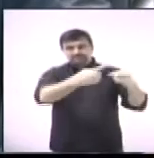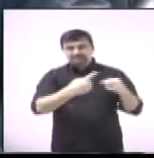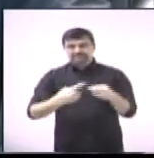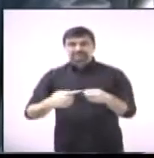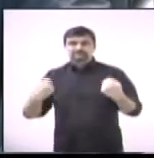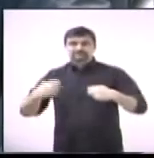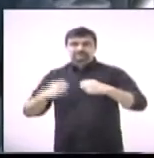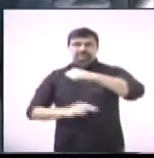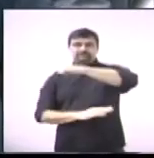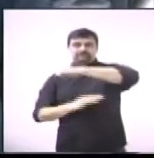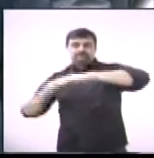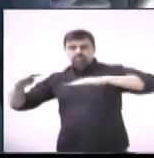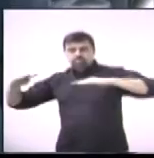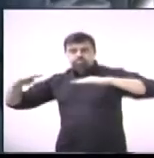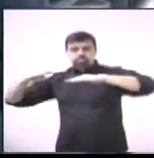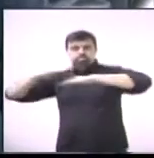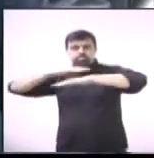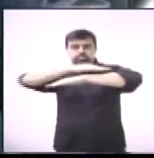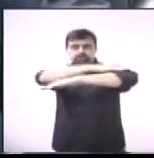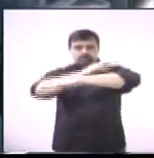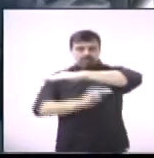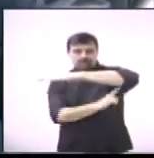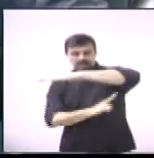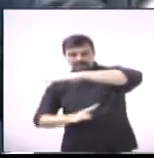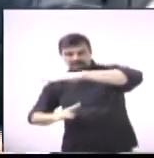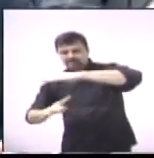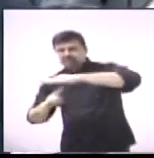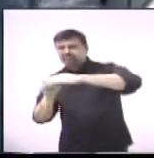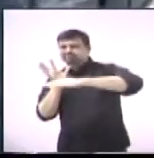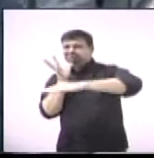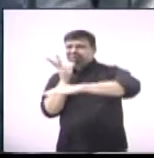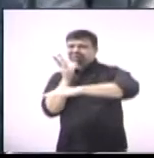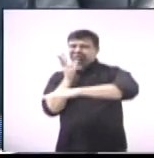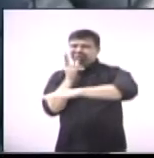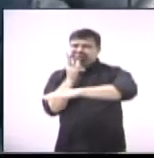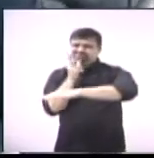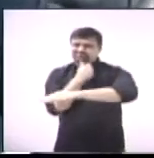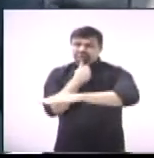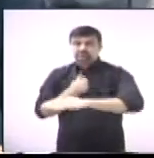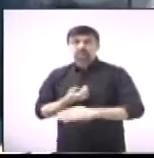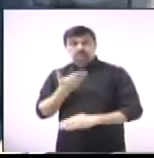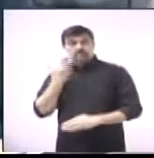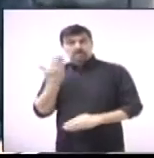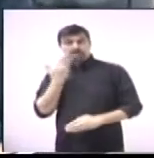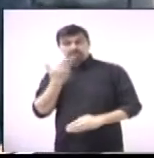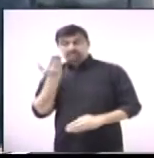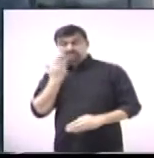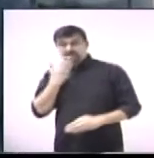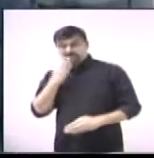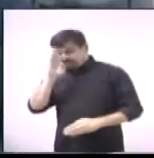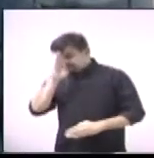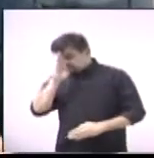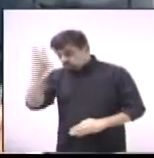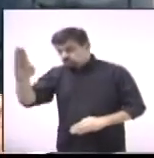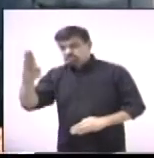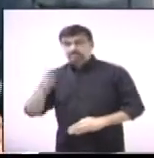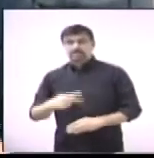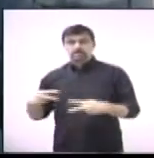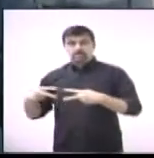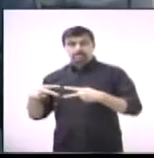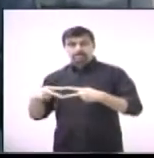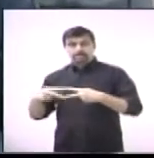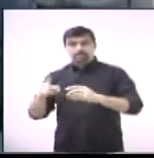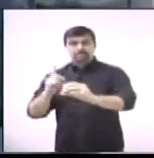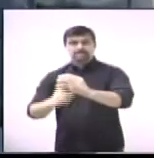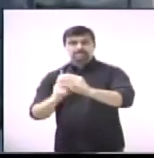do outro lado, já ficaria por fora da rodovia, facilitaria, ajudaria muito na questão da ponte lá, que